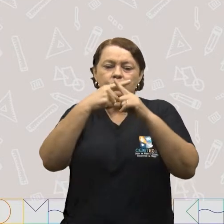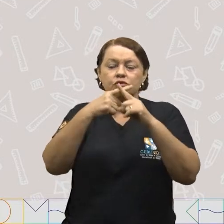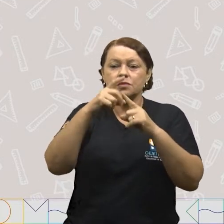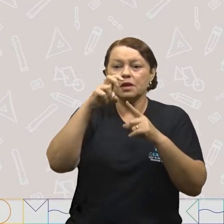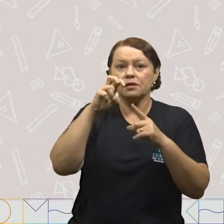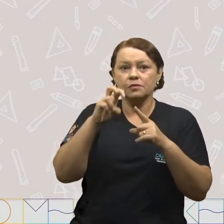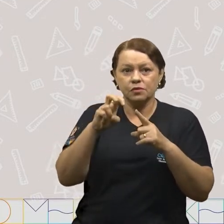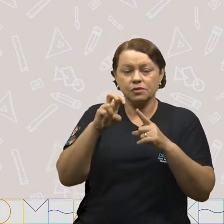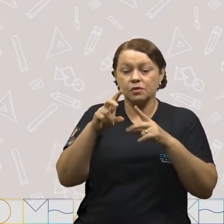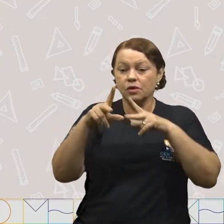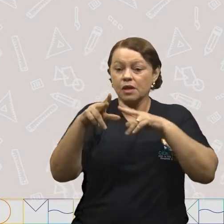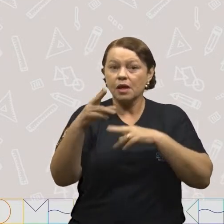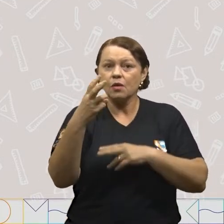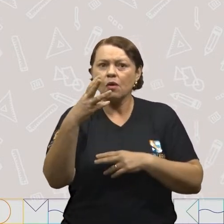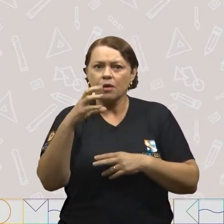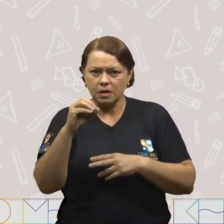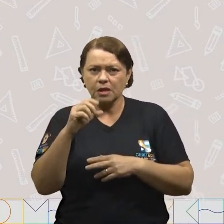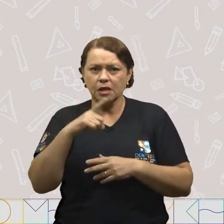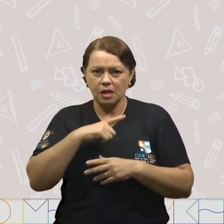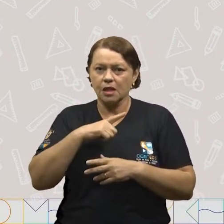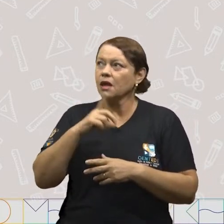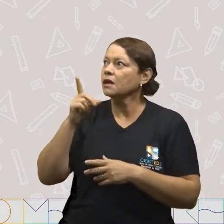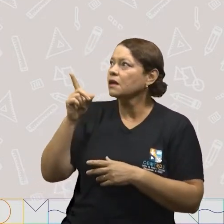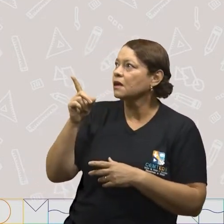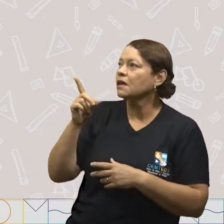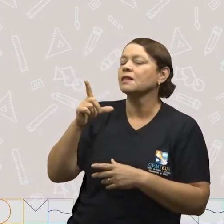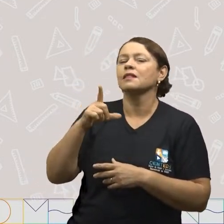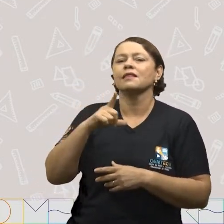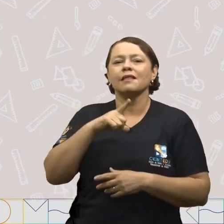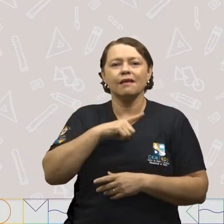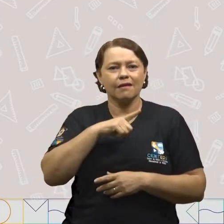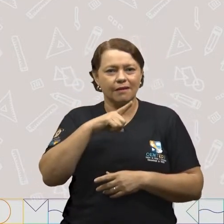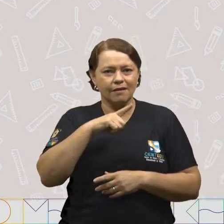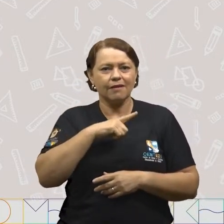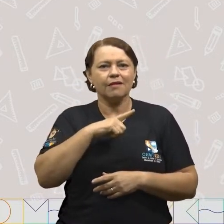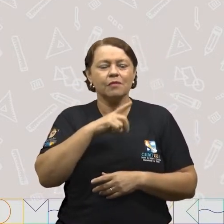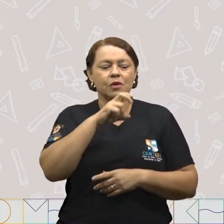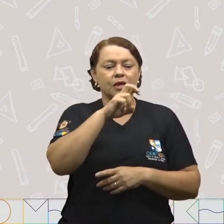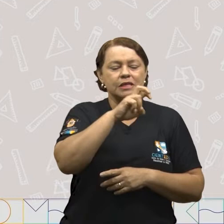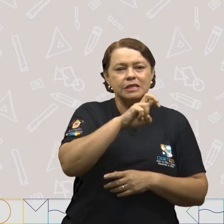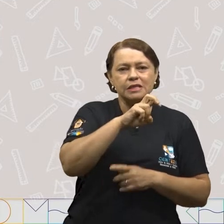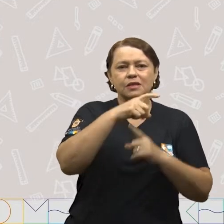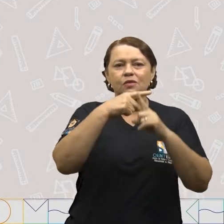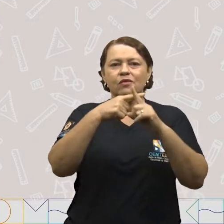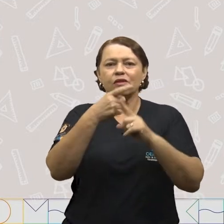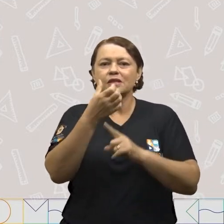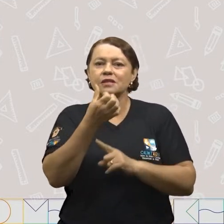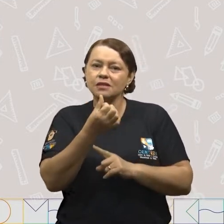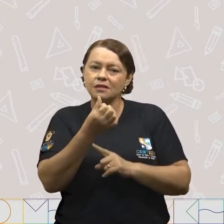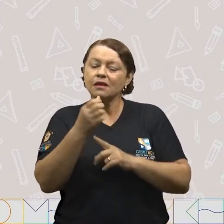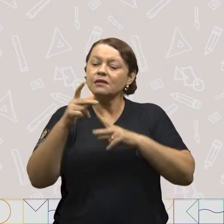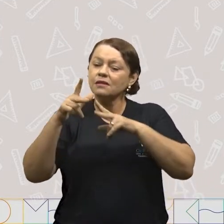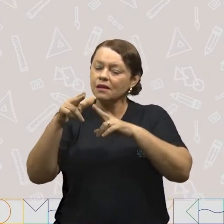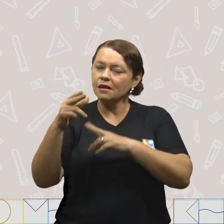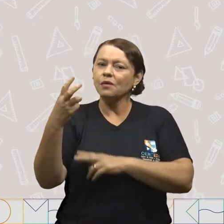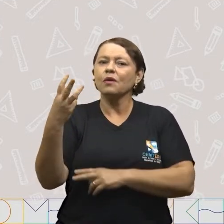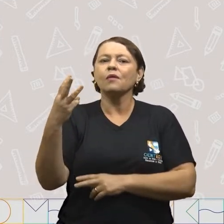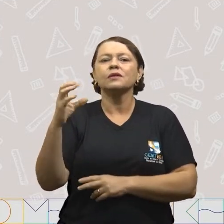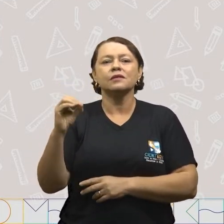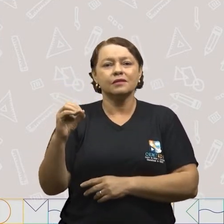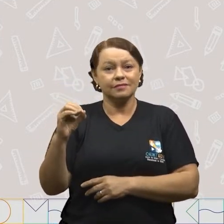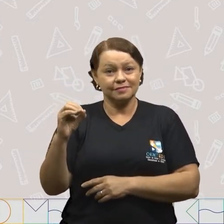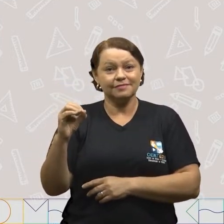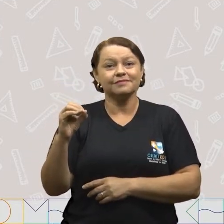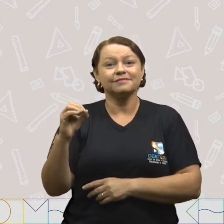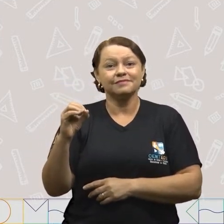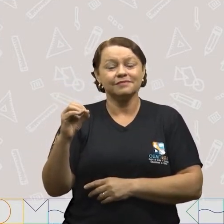cinco que vai ser igual a trinta? Temos sim. Cinco vezes seis é igual a trinta.